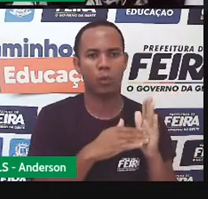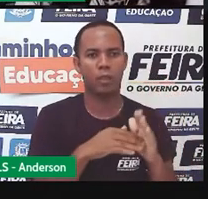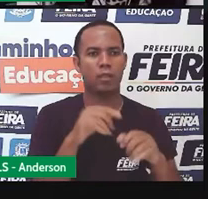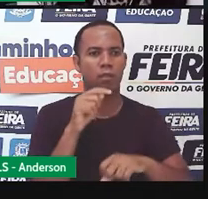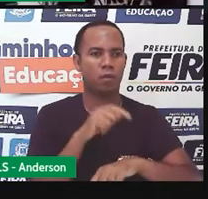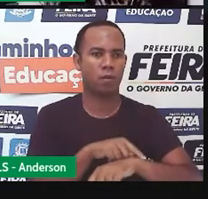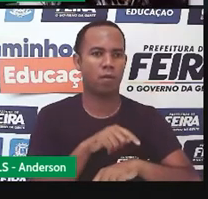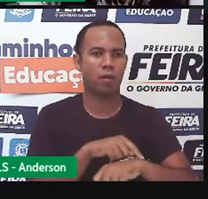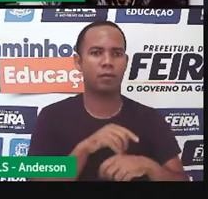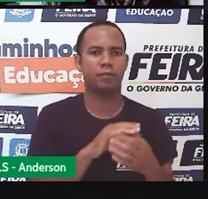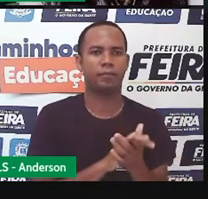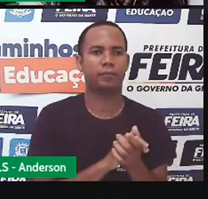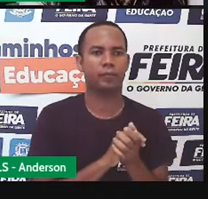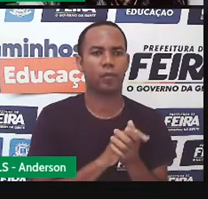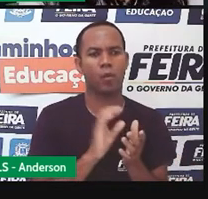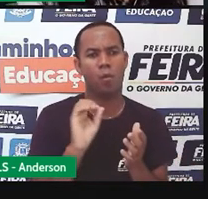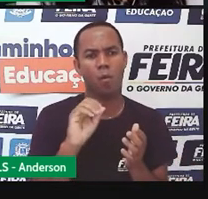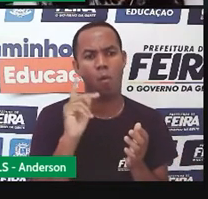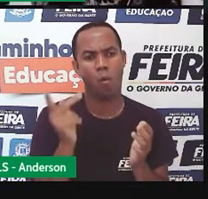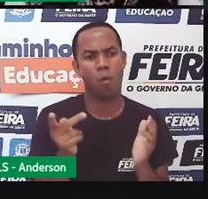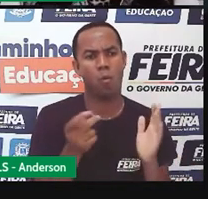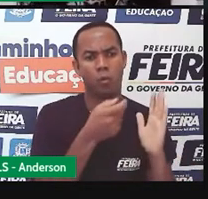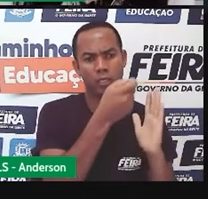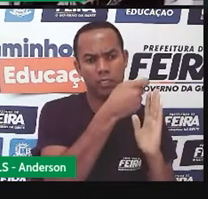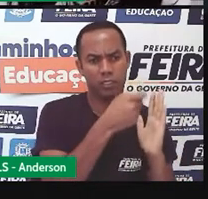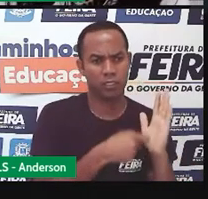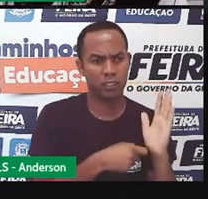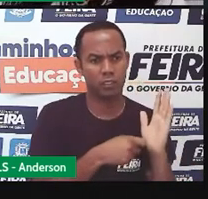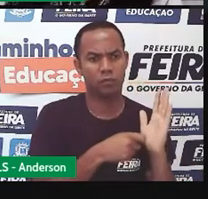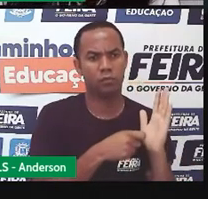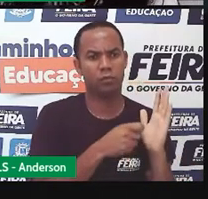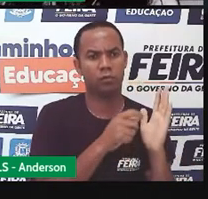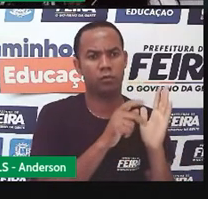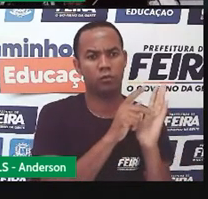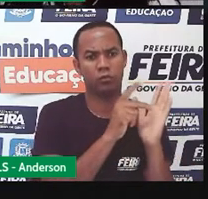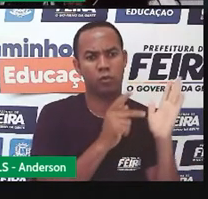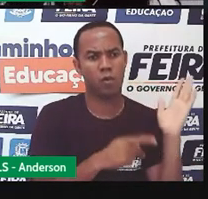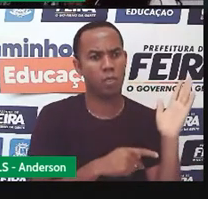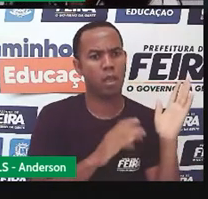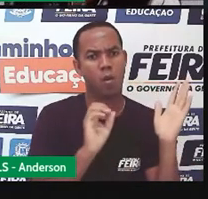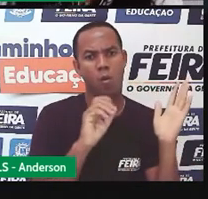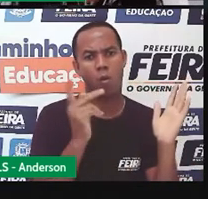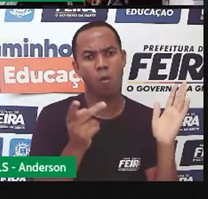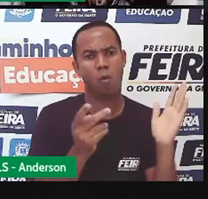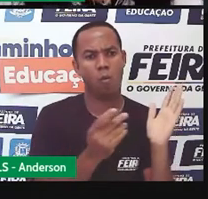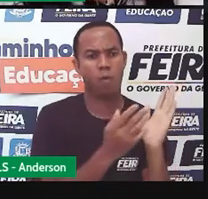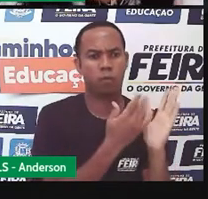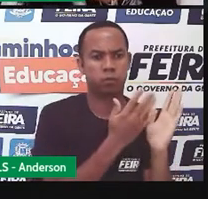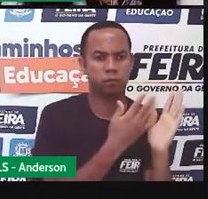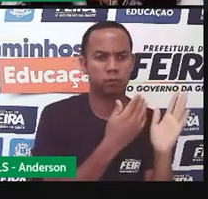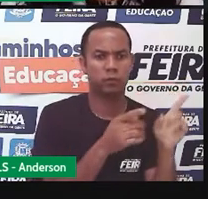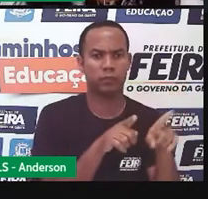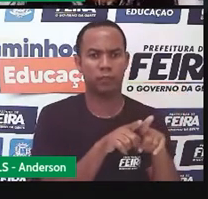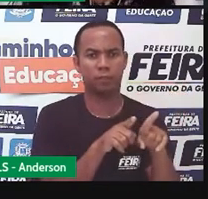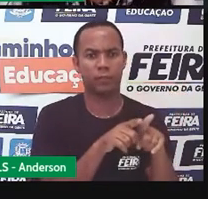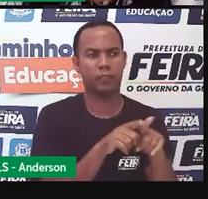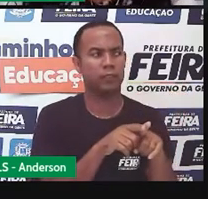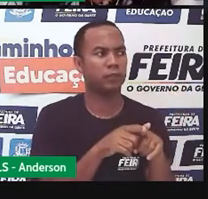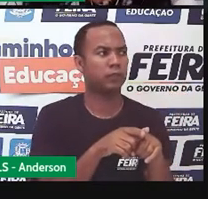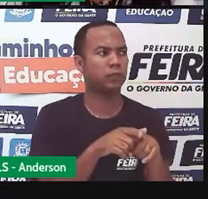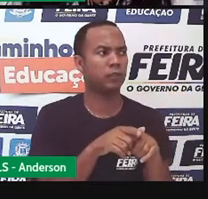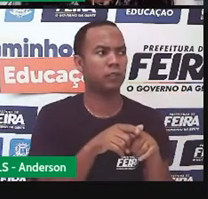Tanto faz ser no jornal escrito, ser na revista, num blog,